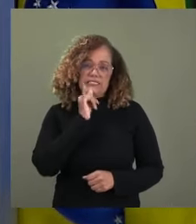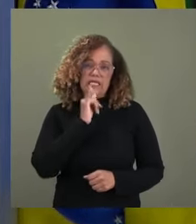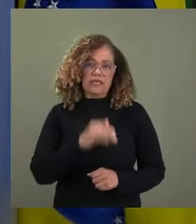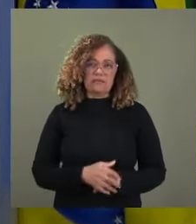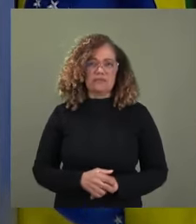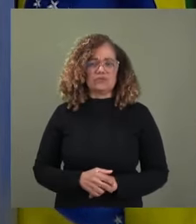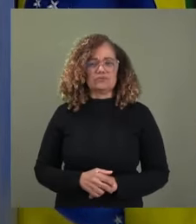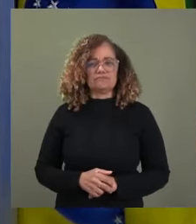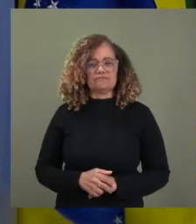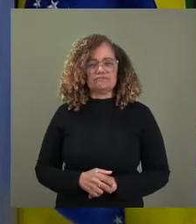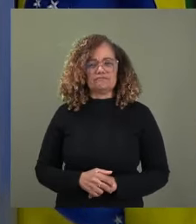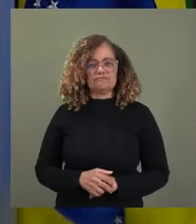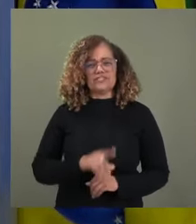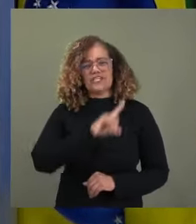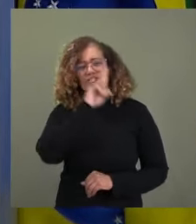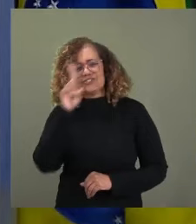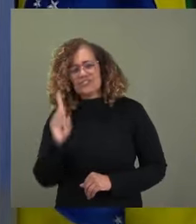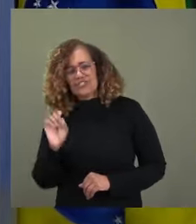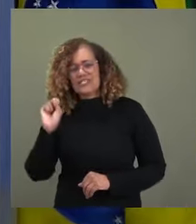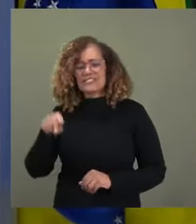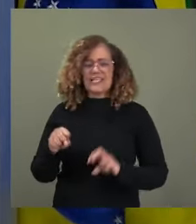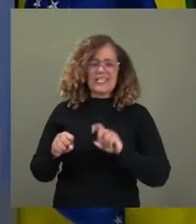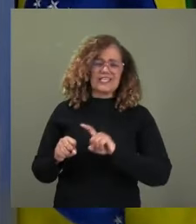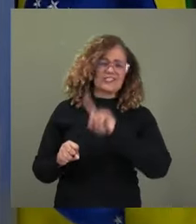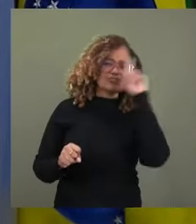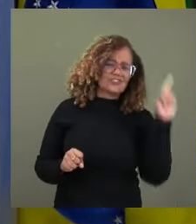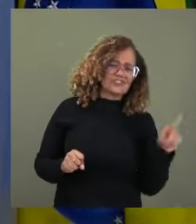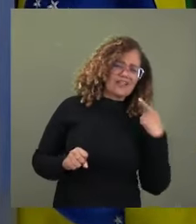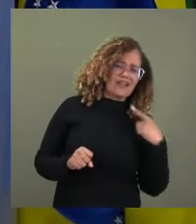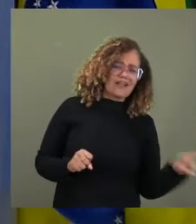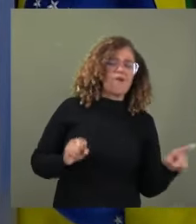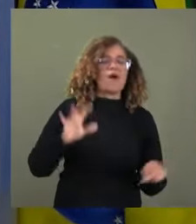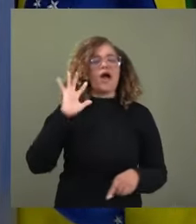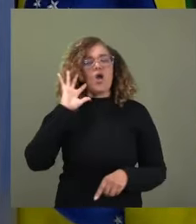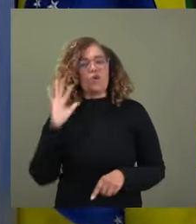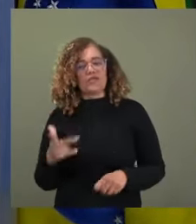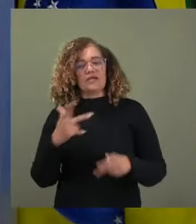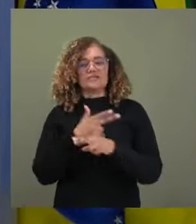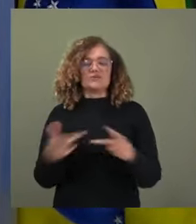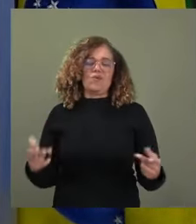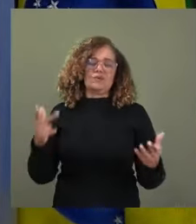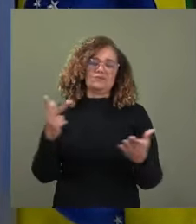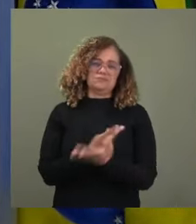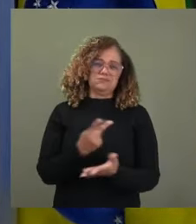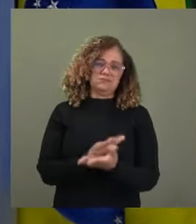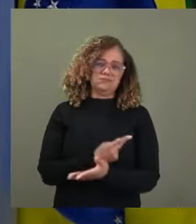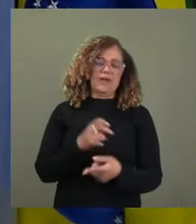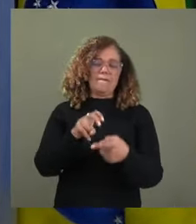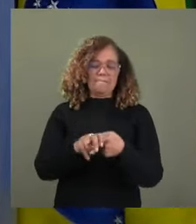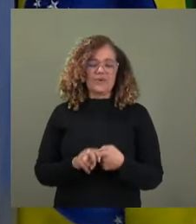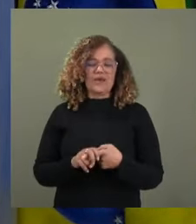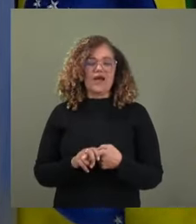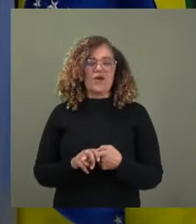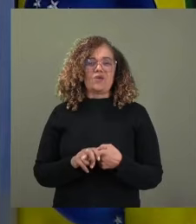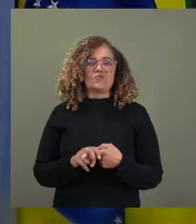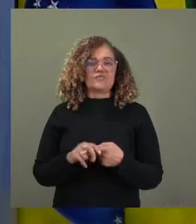é dia sim, dia não, barbaridades acontecendo no nosso país a partir de um alinhamento político-ideológico